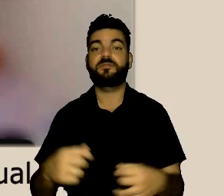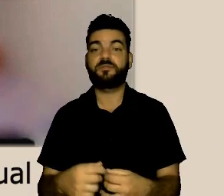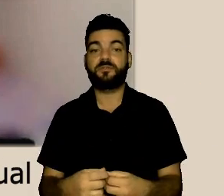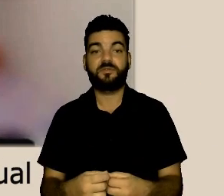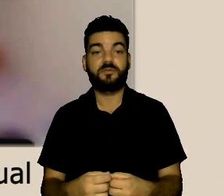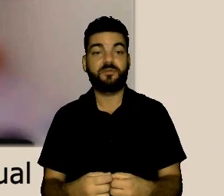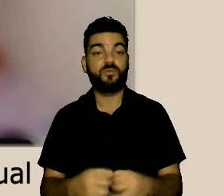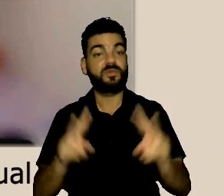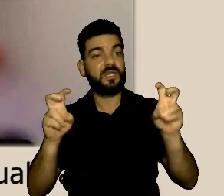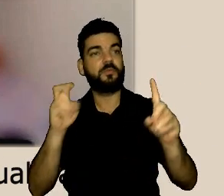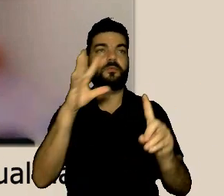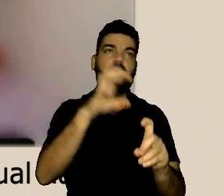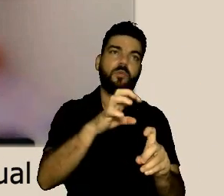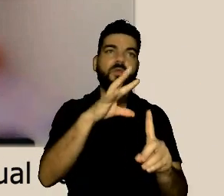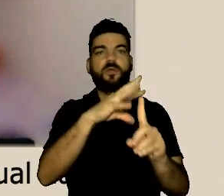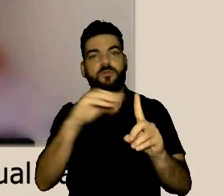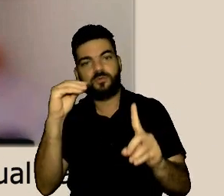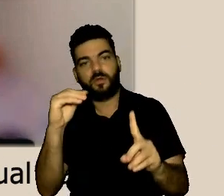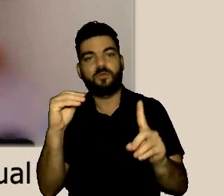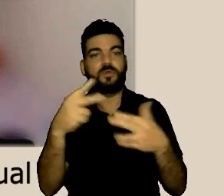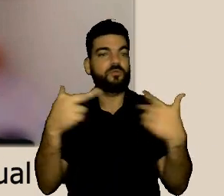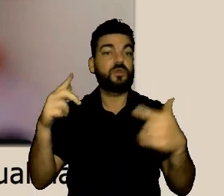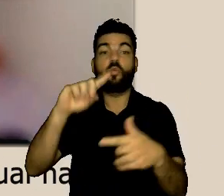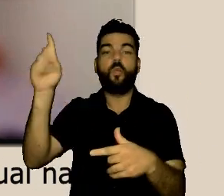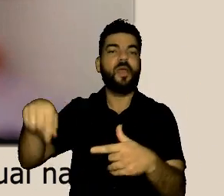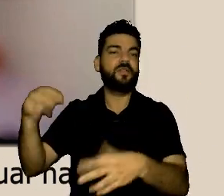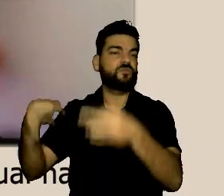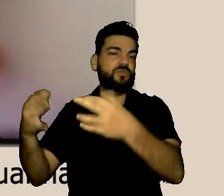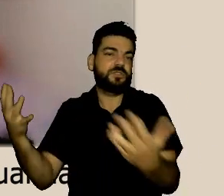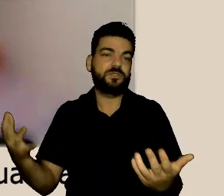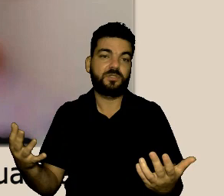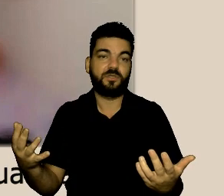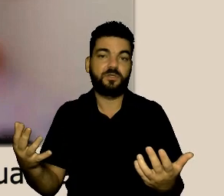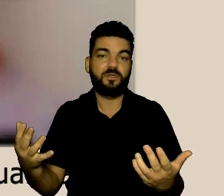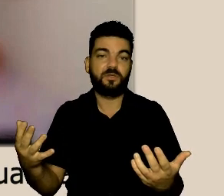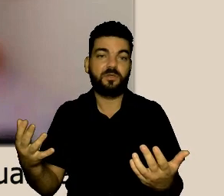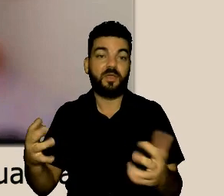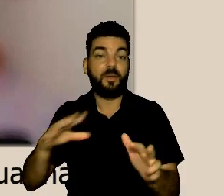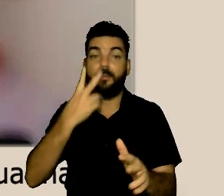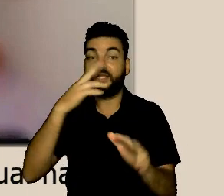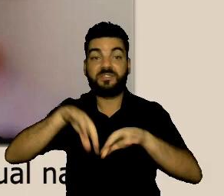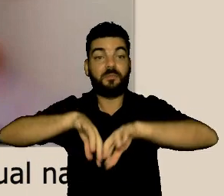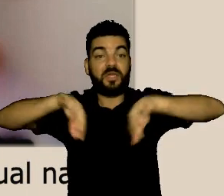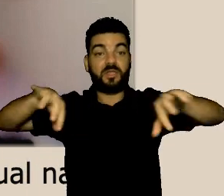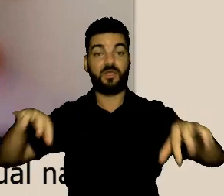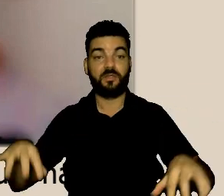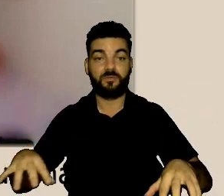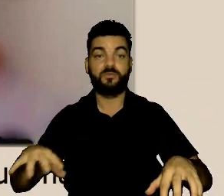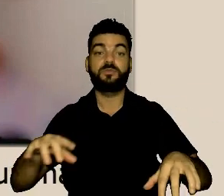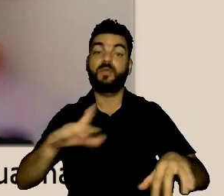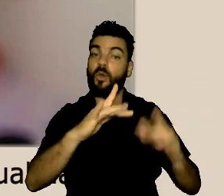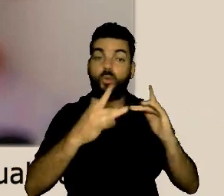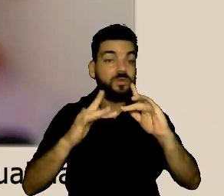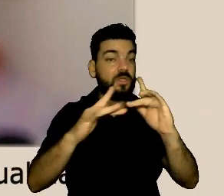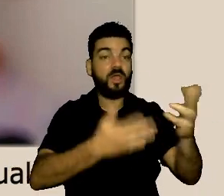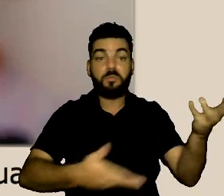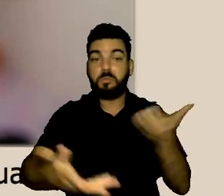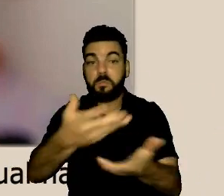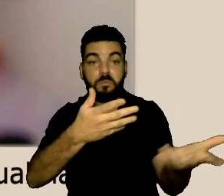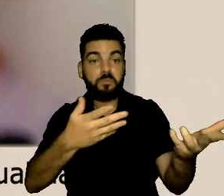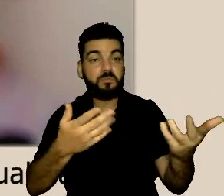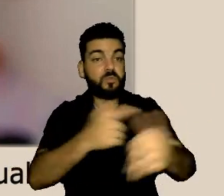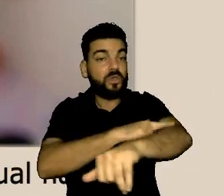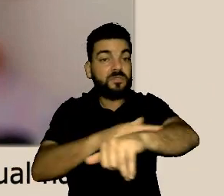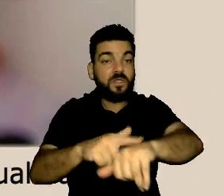nossa qualificação técnica porque são assuntos muito diferentes sai totalmente do nosso do conforto do